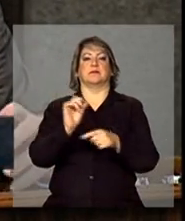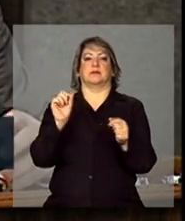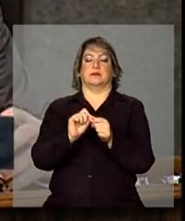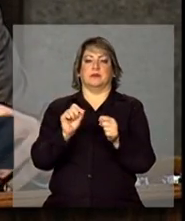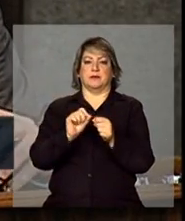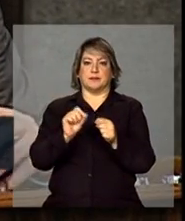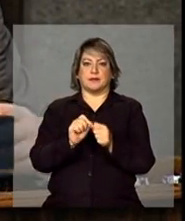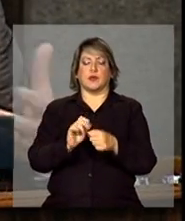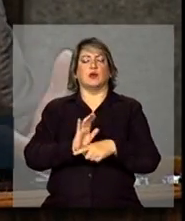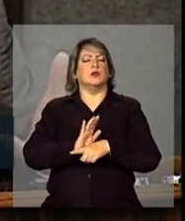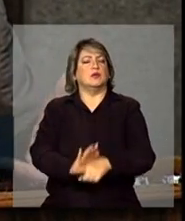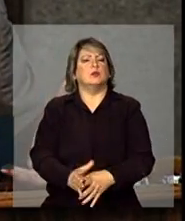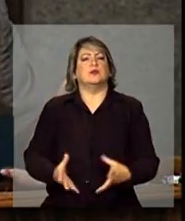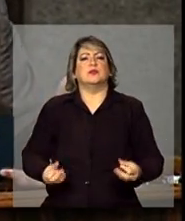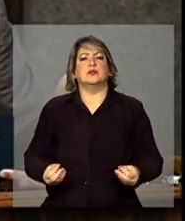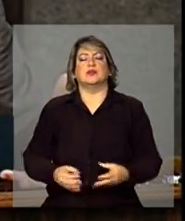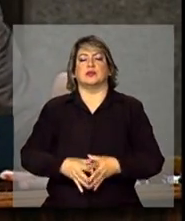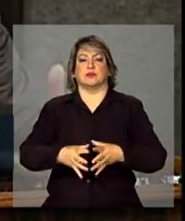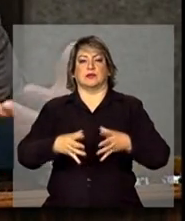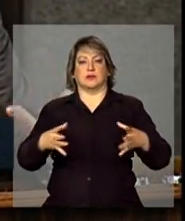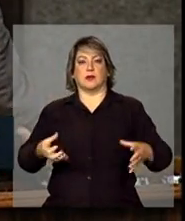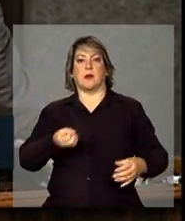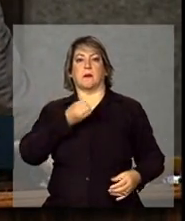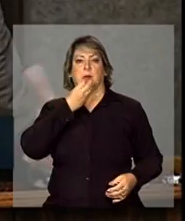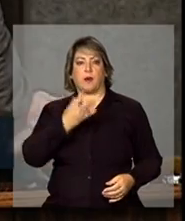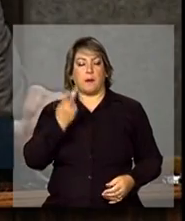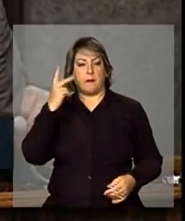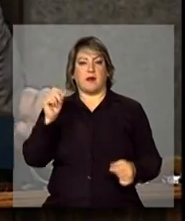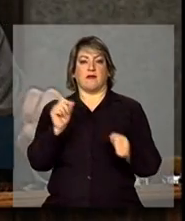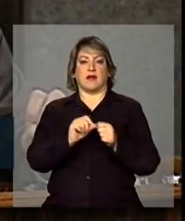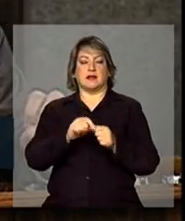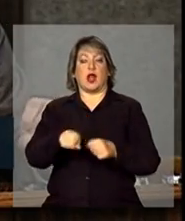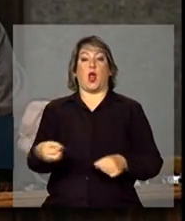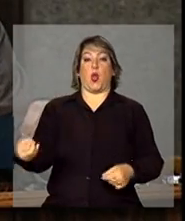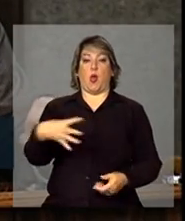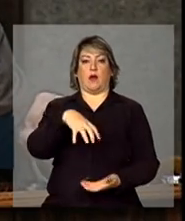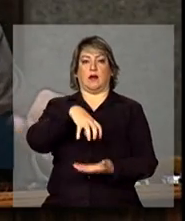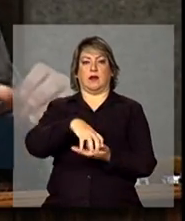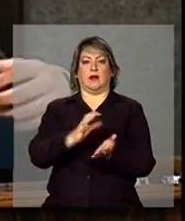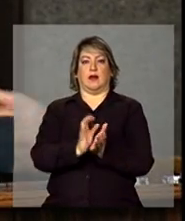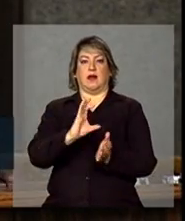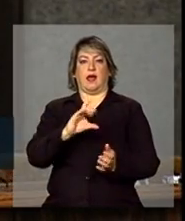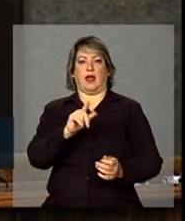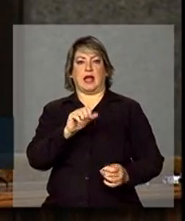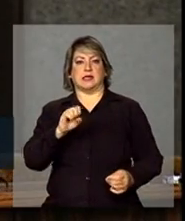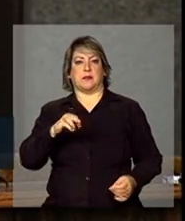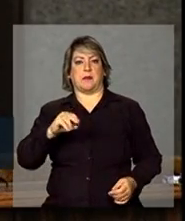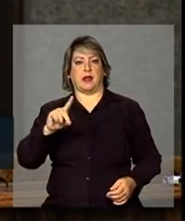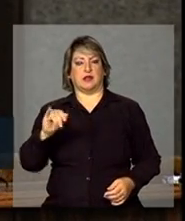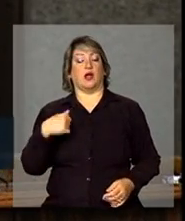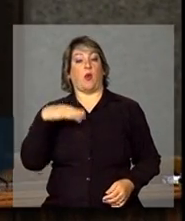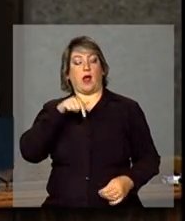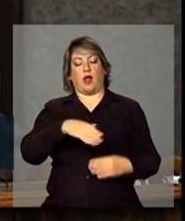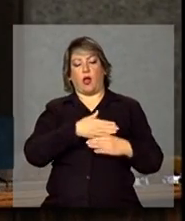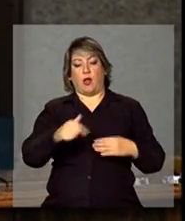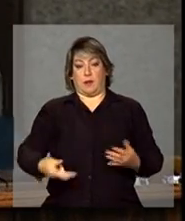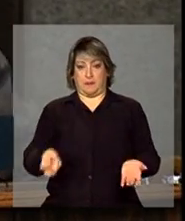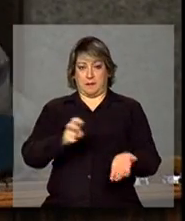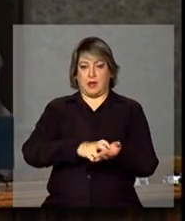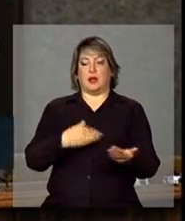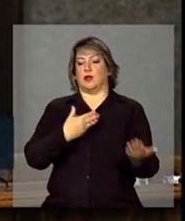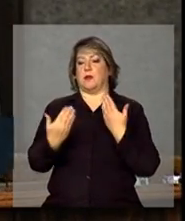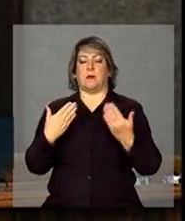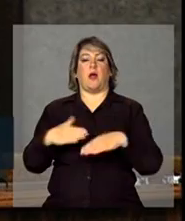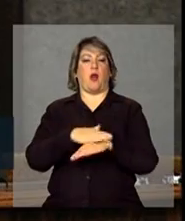e contribuíram muito para a criação dessa nova classe média. Eu acho que, ao longo dessa manhã, nós vamos